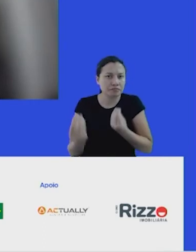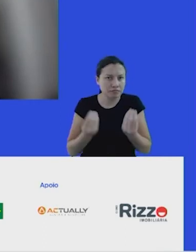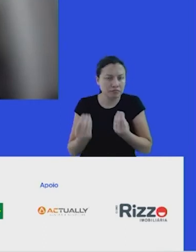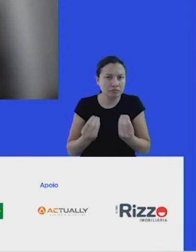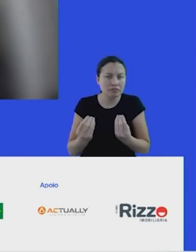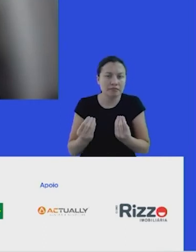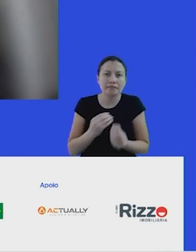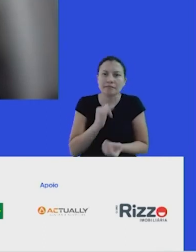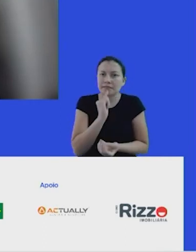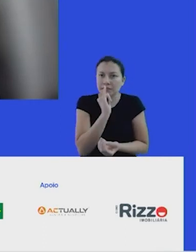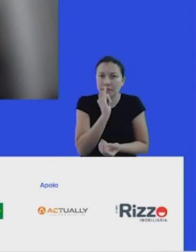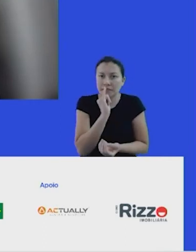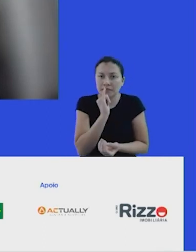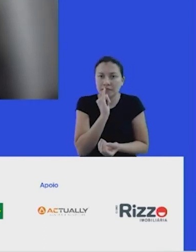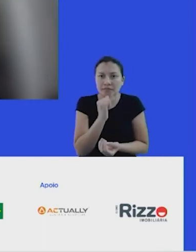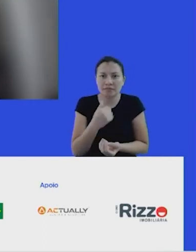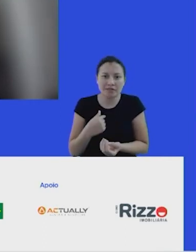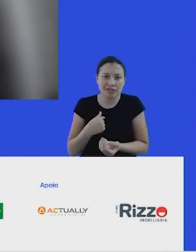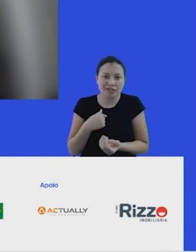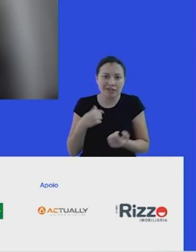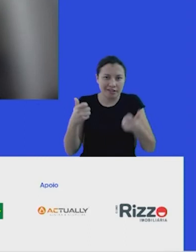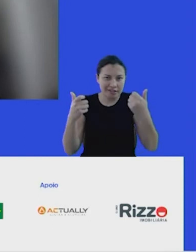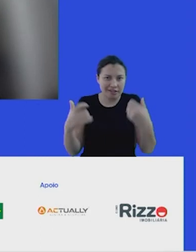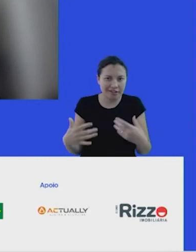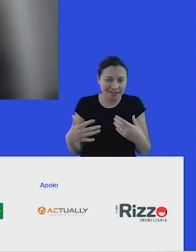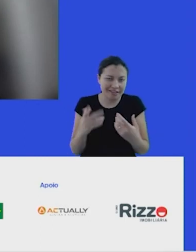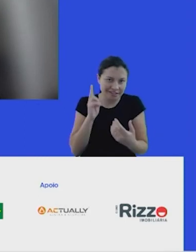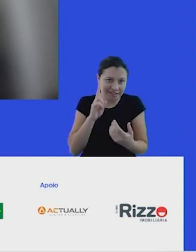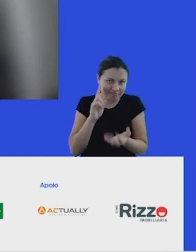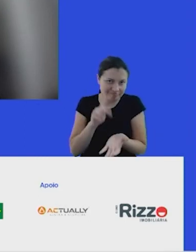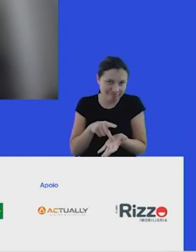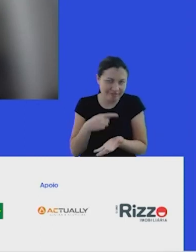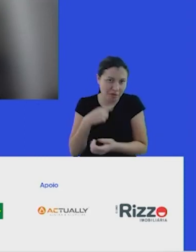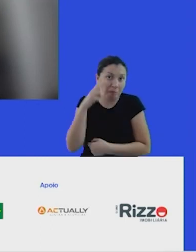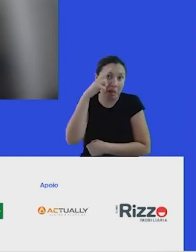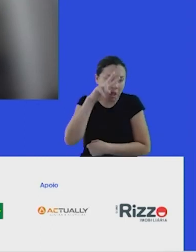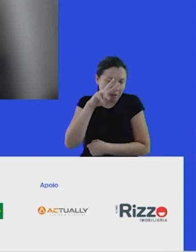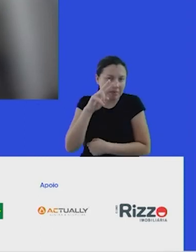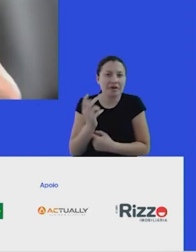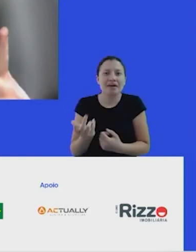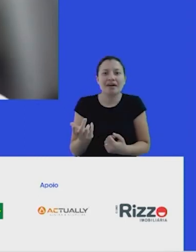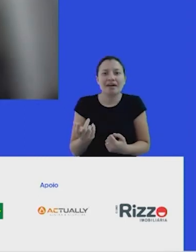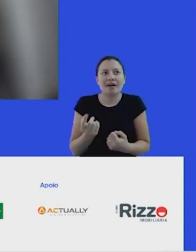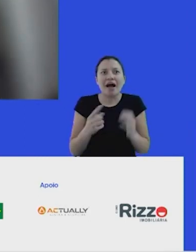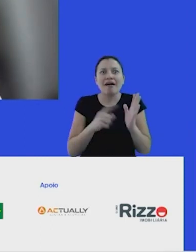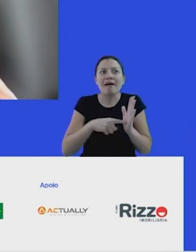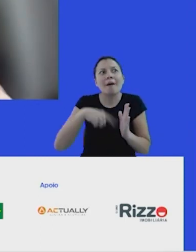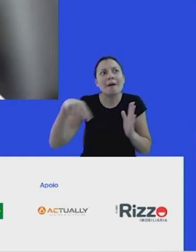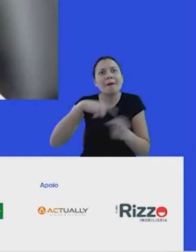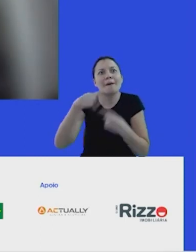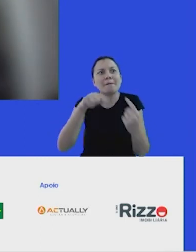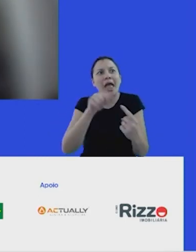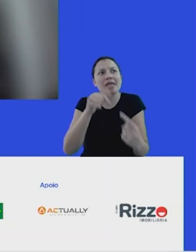board? Eu vou contar aqui um caújo. Eu me lembro uma vez que eu falei, ah, vamos botar meta de mulheres na